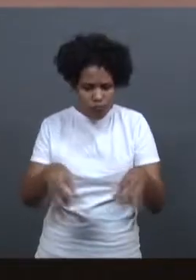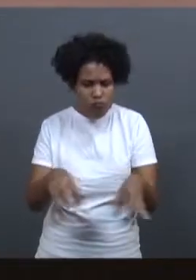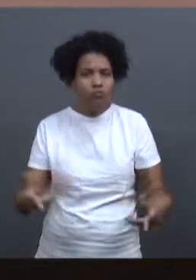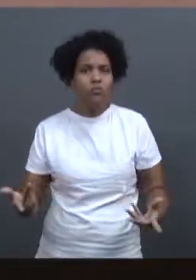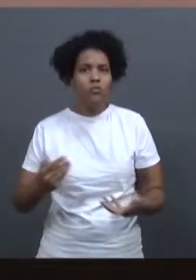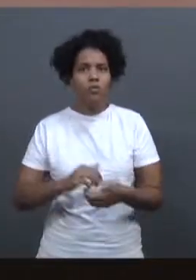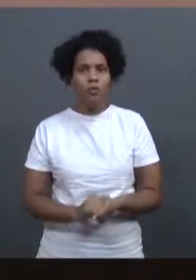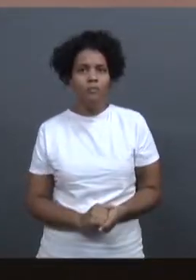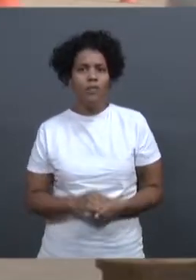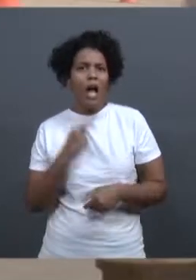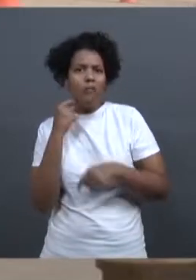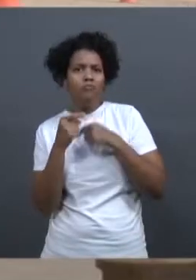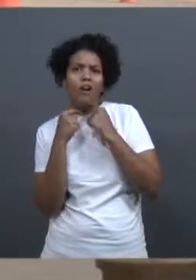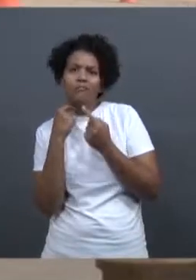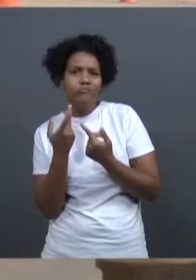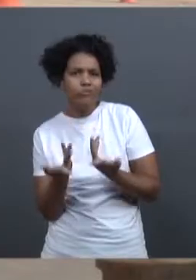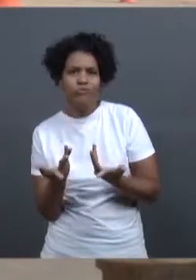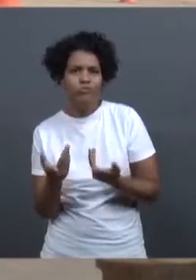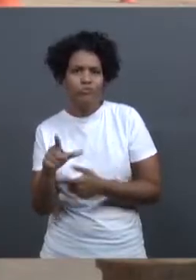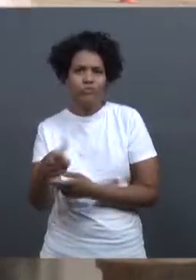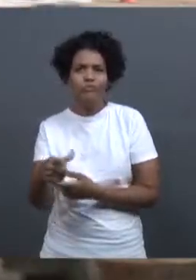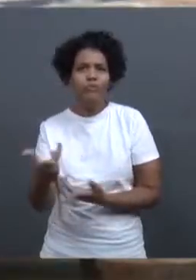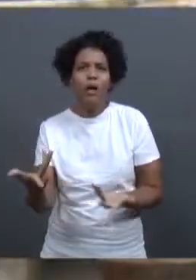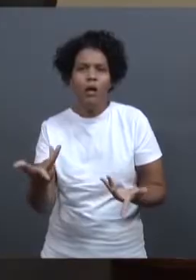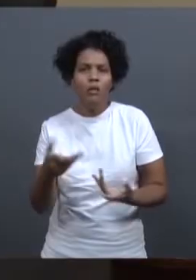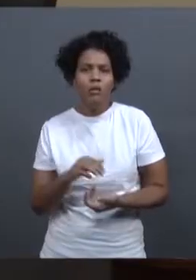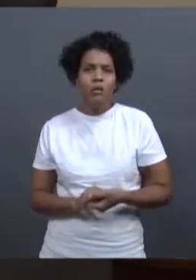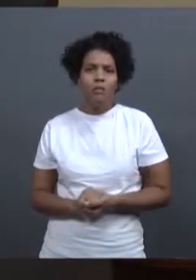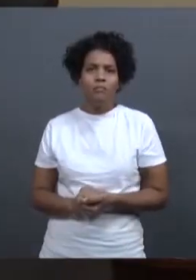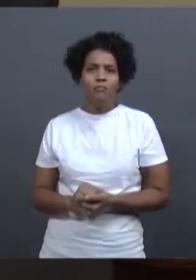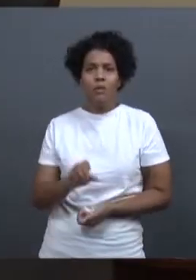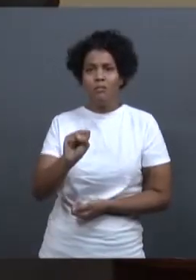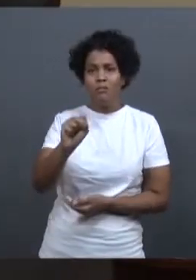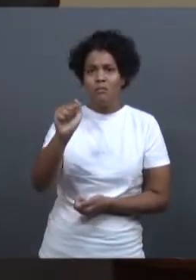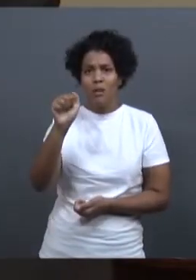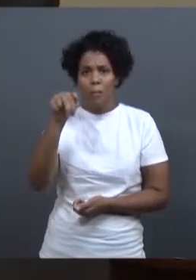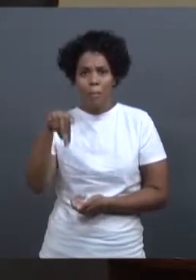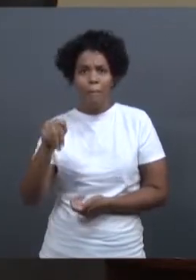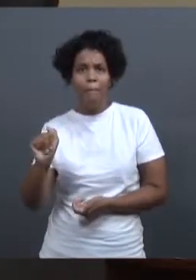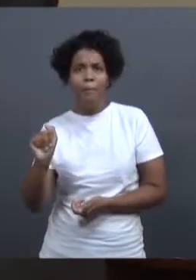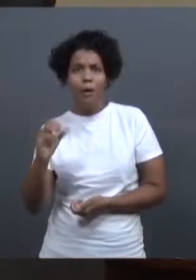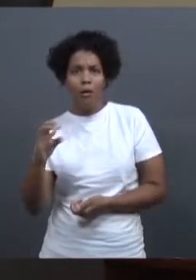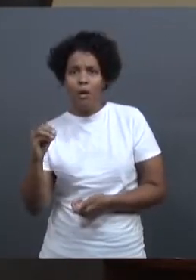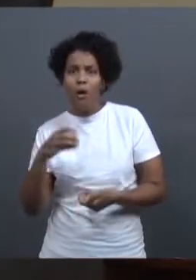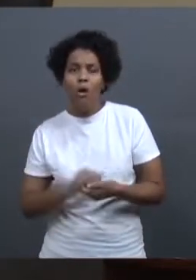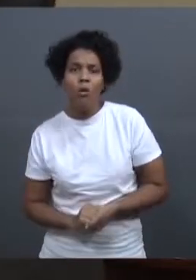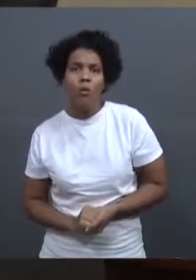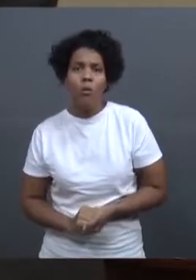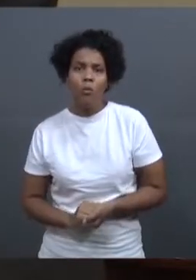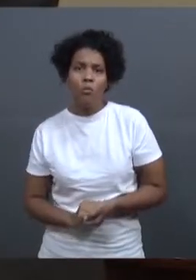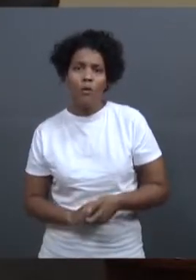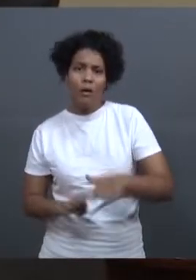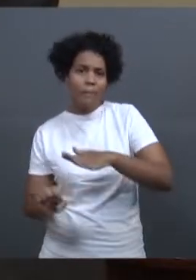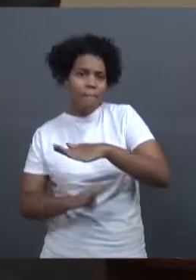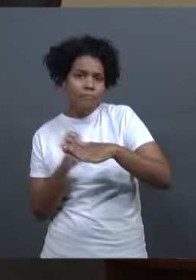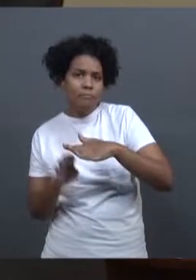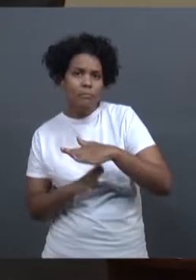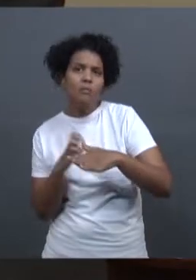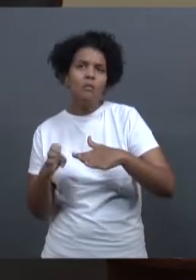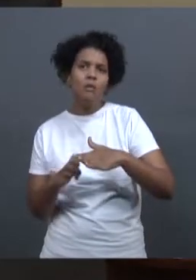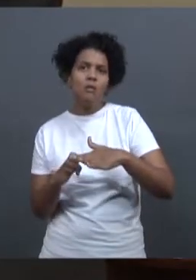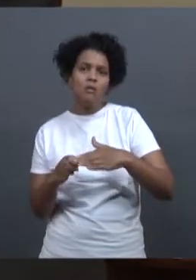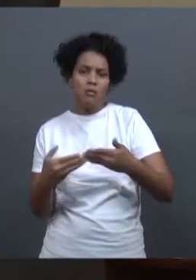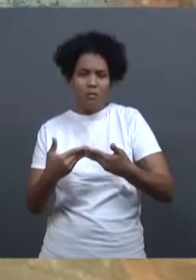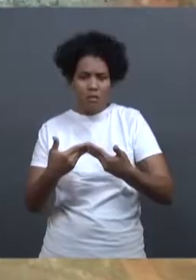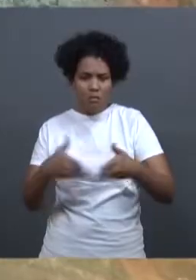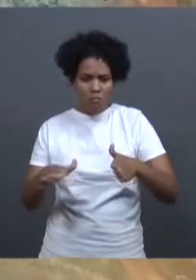Não há dúvida de que a empresa Samarco, a mineradora, era a dona do empreendimento, no caso a barragem de Fundão, que se rompeu por uma série